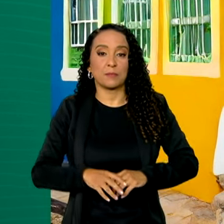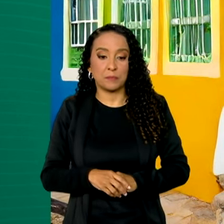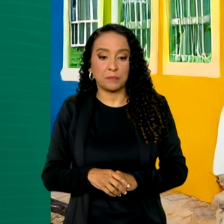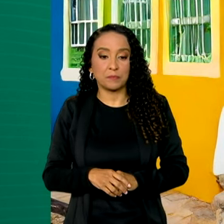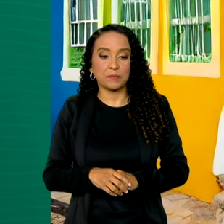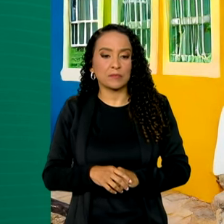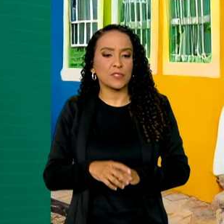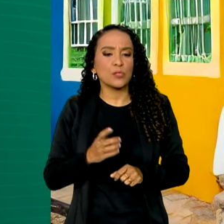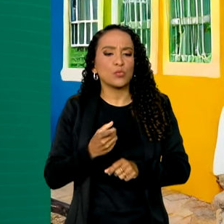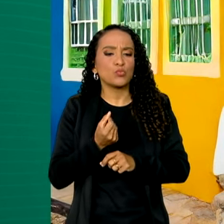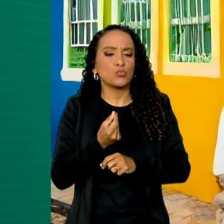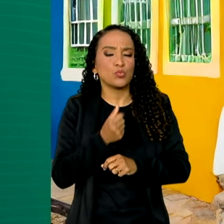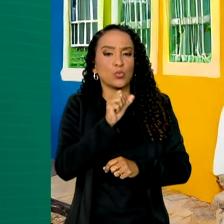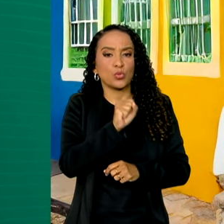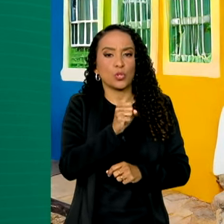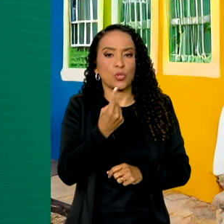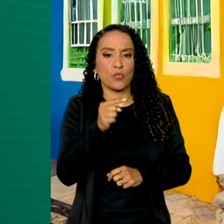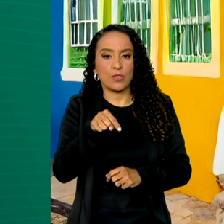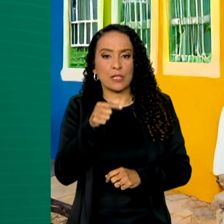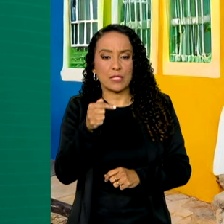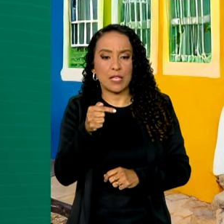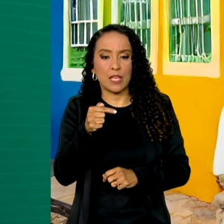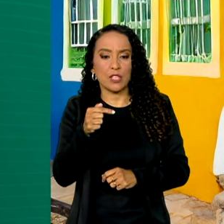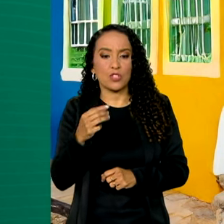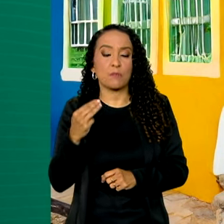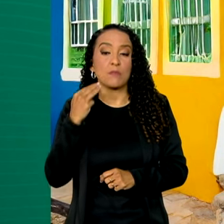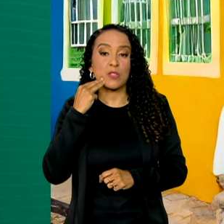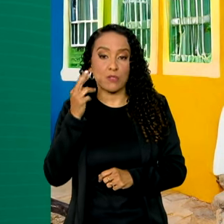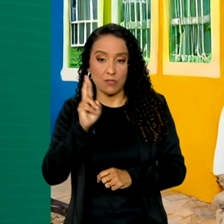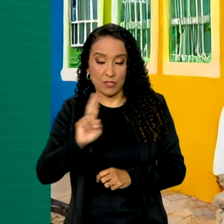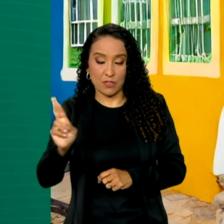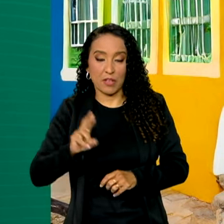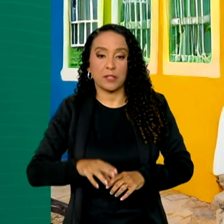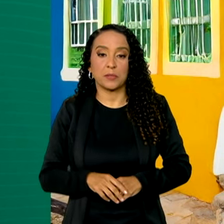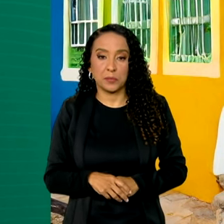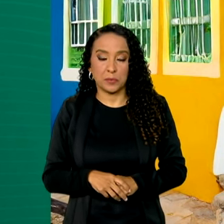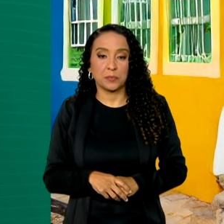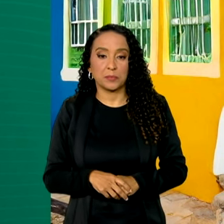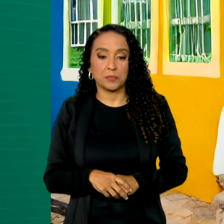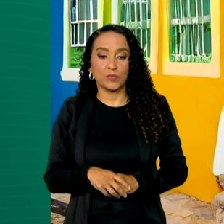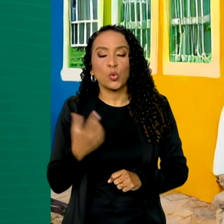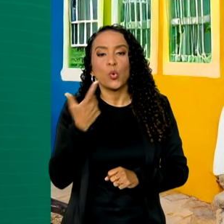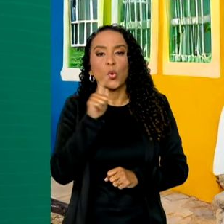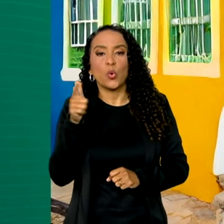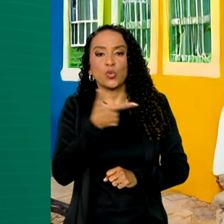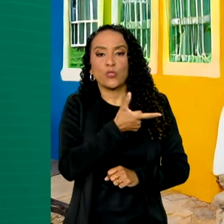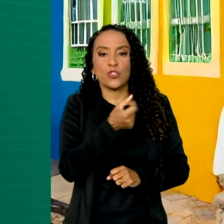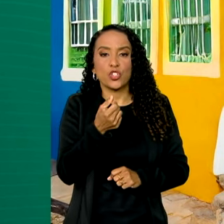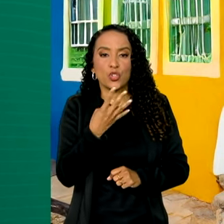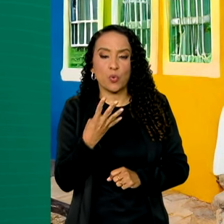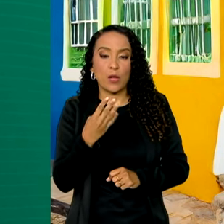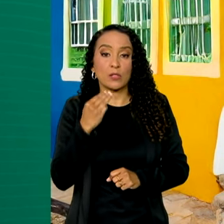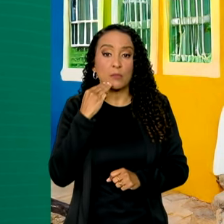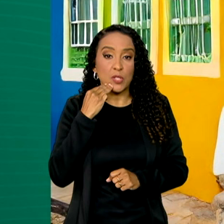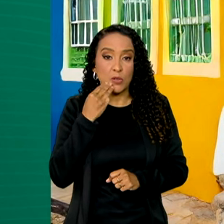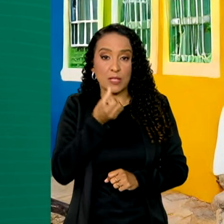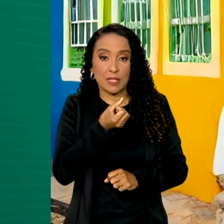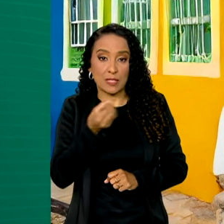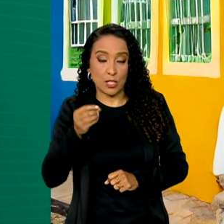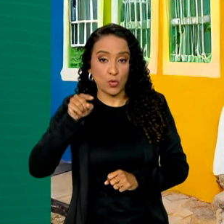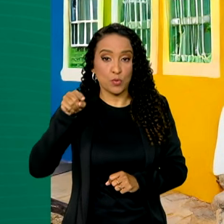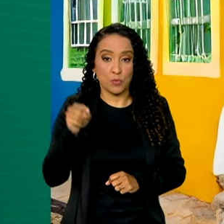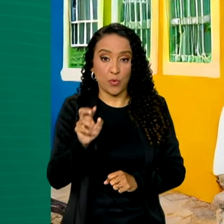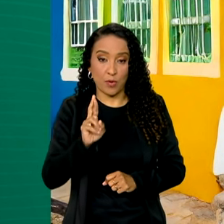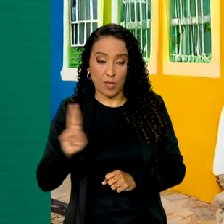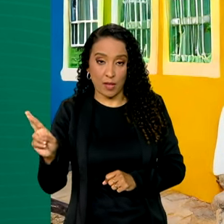ao custo de 81,7 milhões de reais. Outros 24 milhões e 600